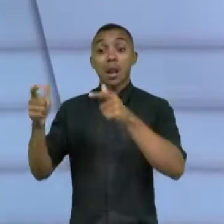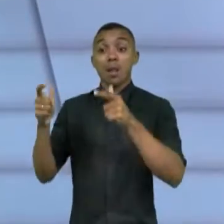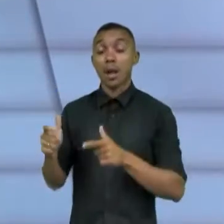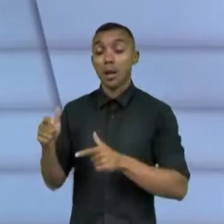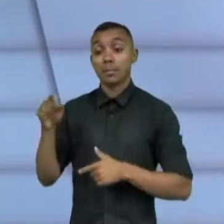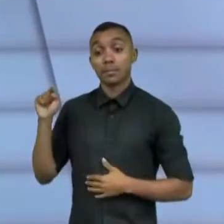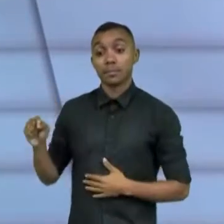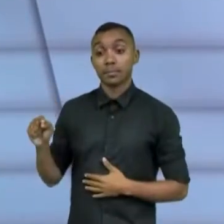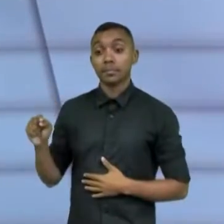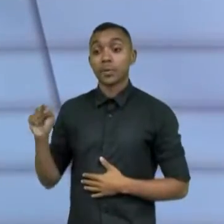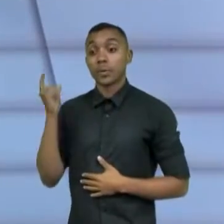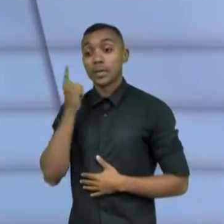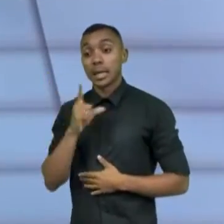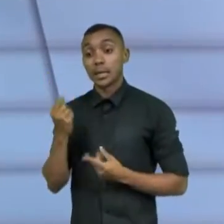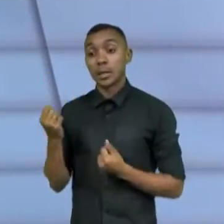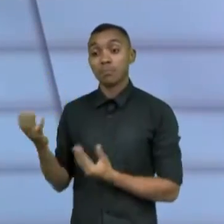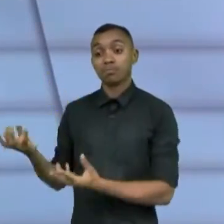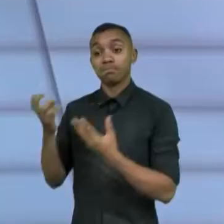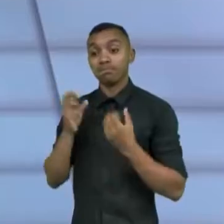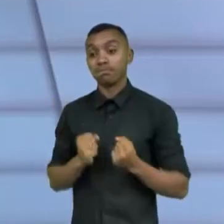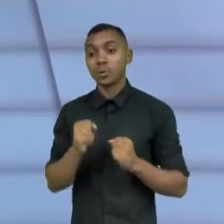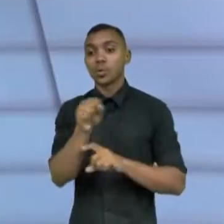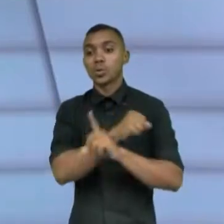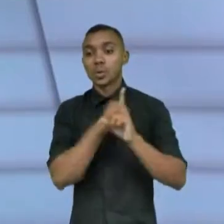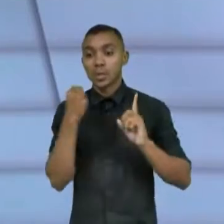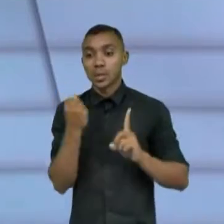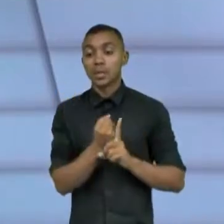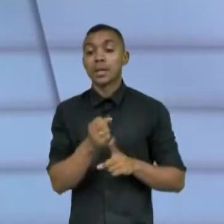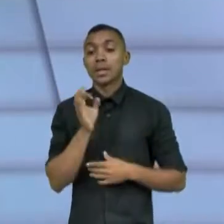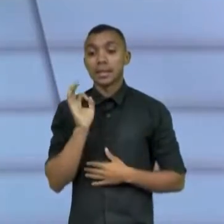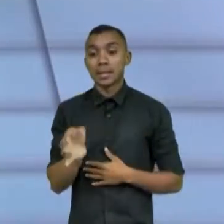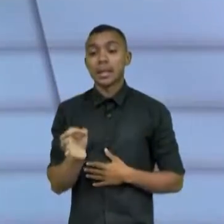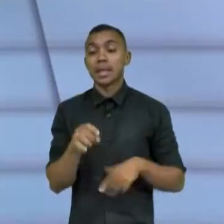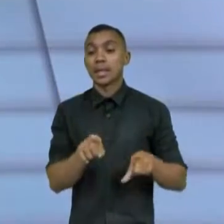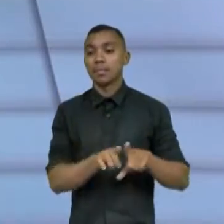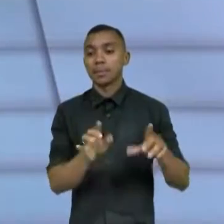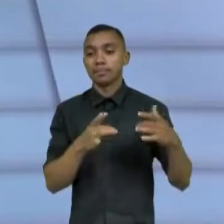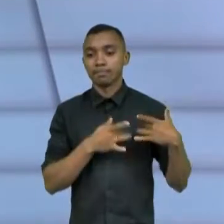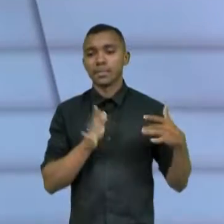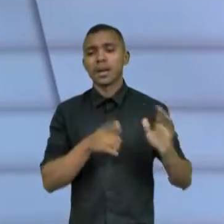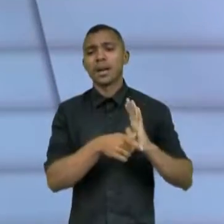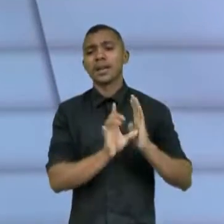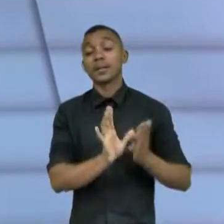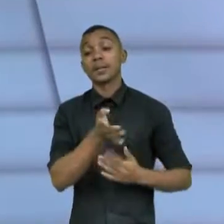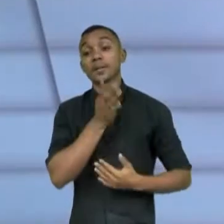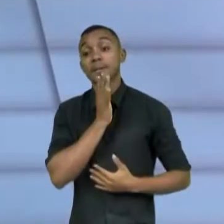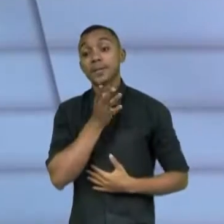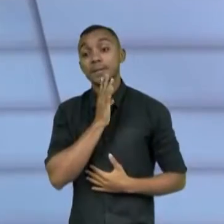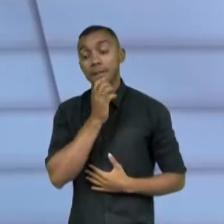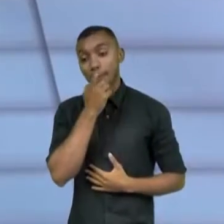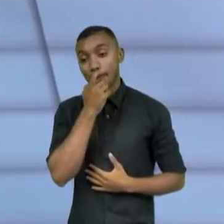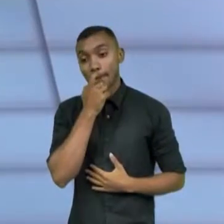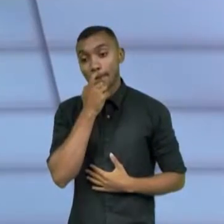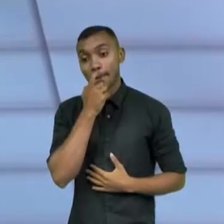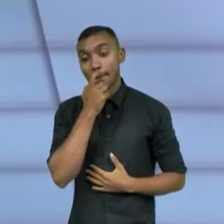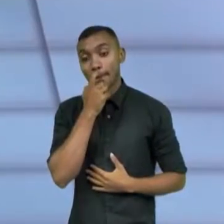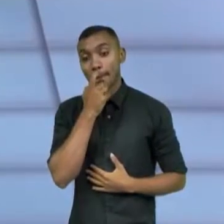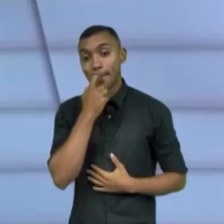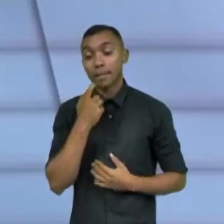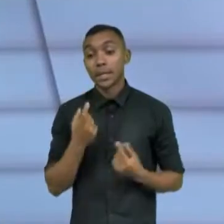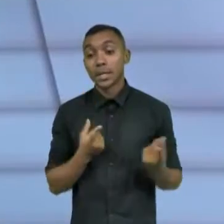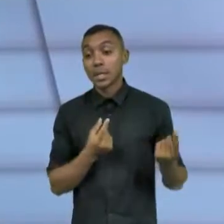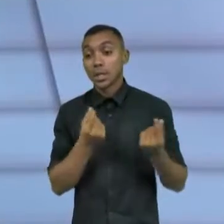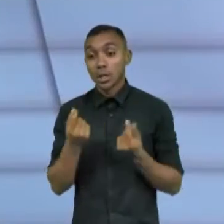pode fazer investimento social, para desenvolver para além da filantropia, porque a gente já conhece, mas entender o investimento em pequenos